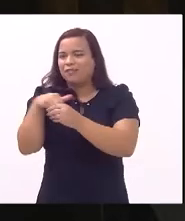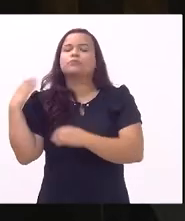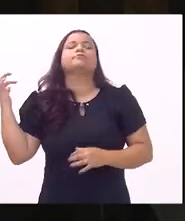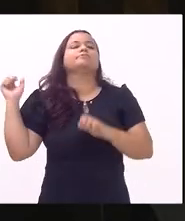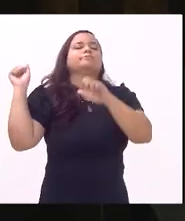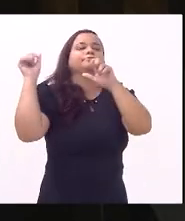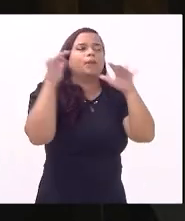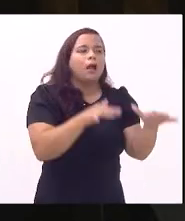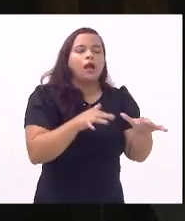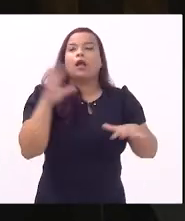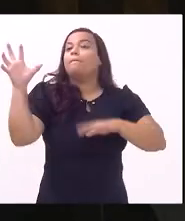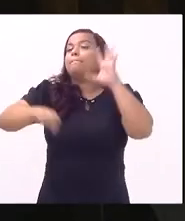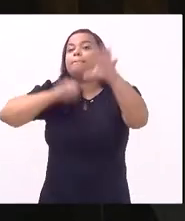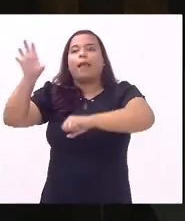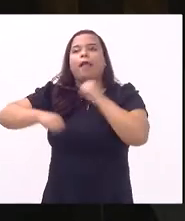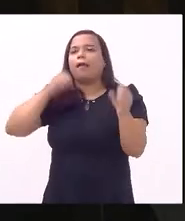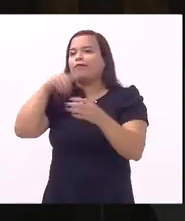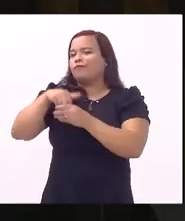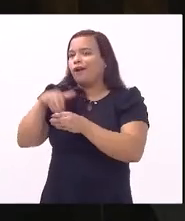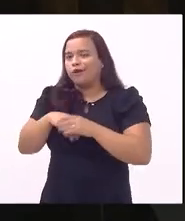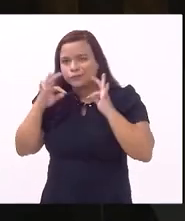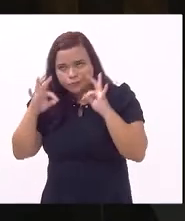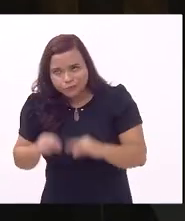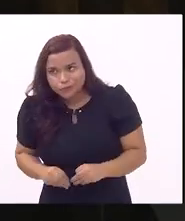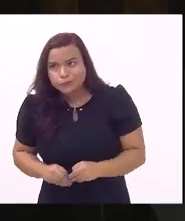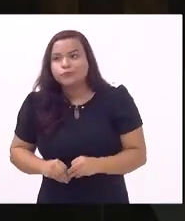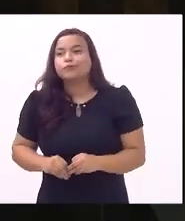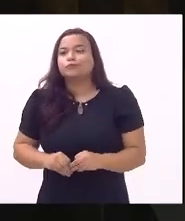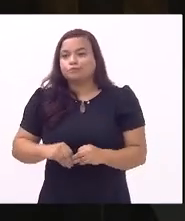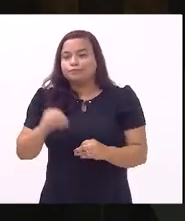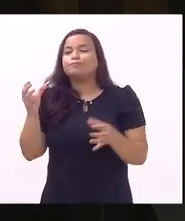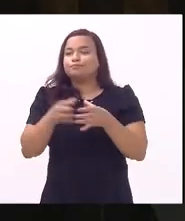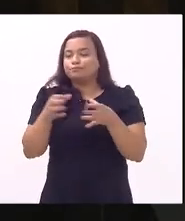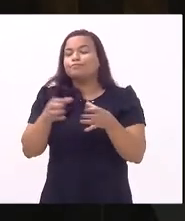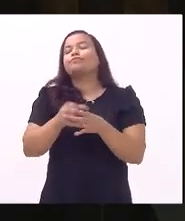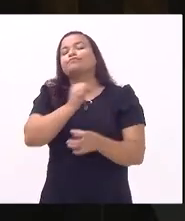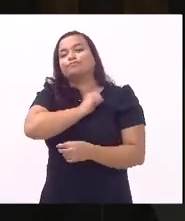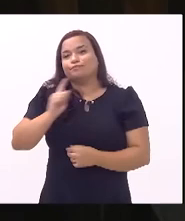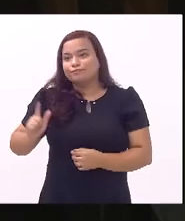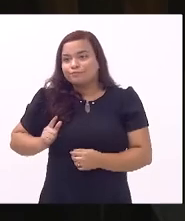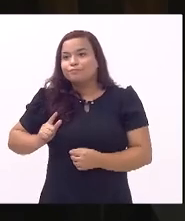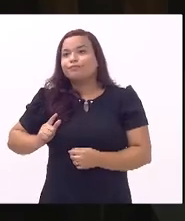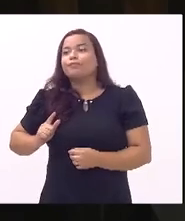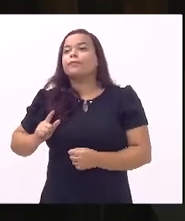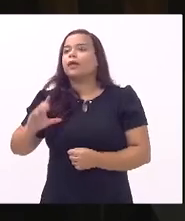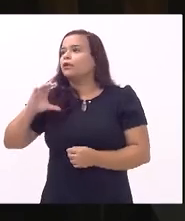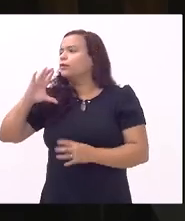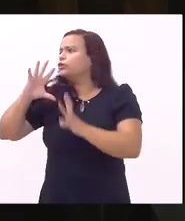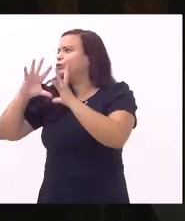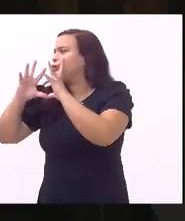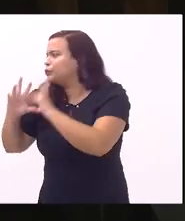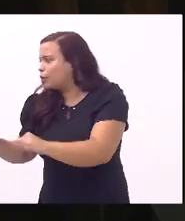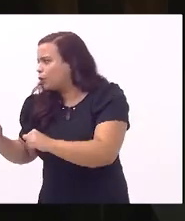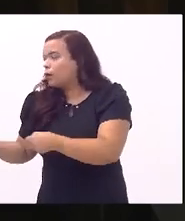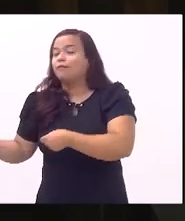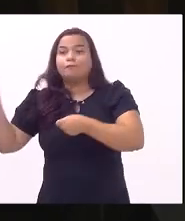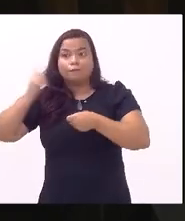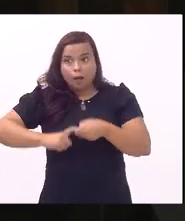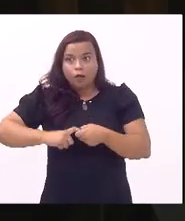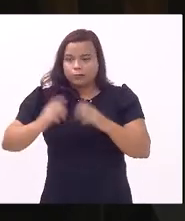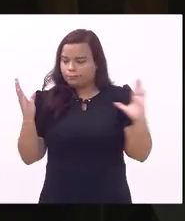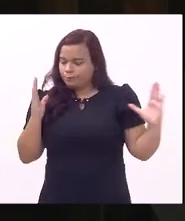pegam os votos do cidadão gonsalense do povo gonsalense e só voltam depois de quatro anos essa é a realidade